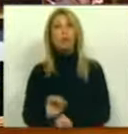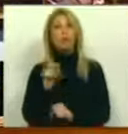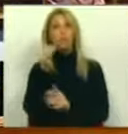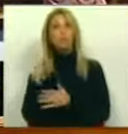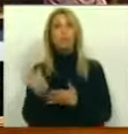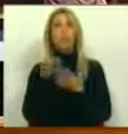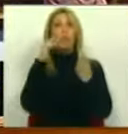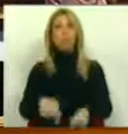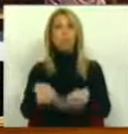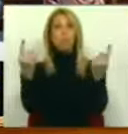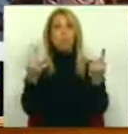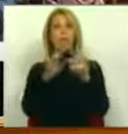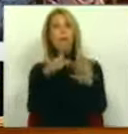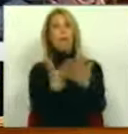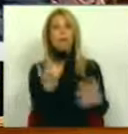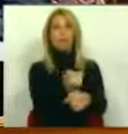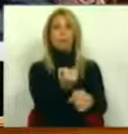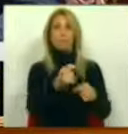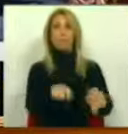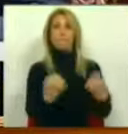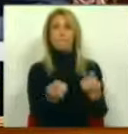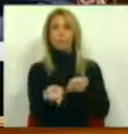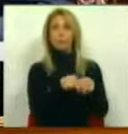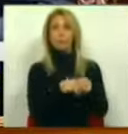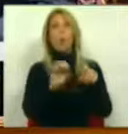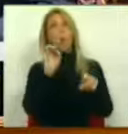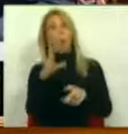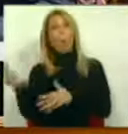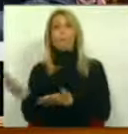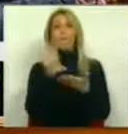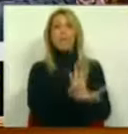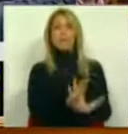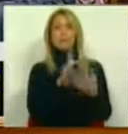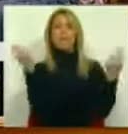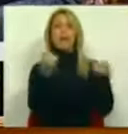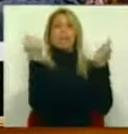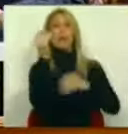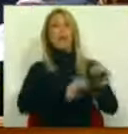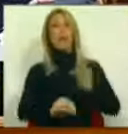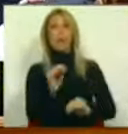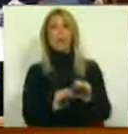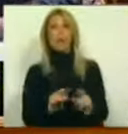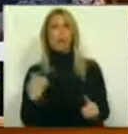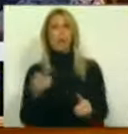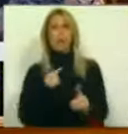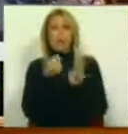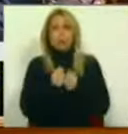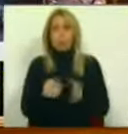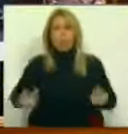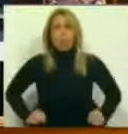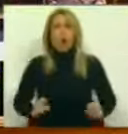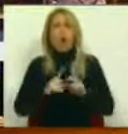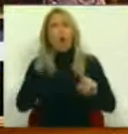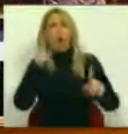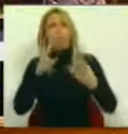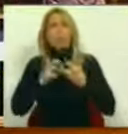subvenções públicas para o funcionamento dos partidos ou para financiar as campanhas eleitorais. Nós não teremos tabus naquilo que é